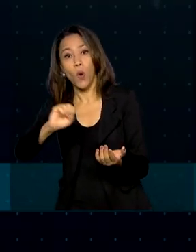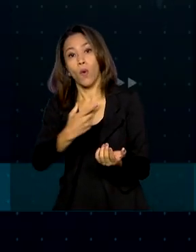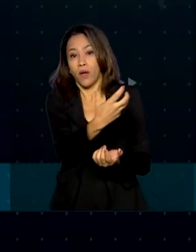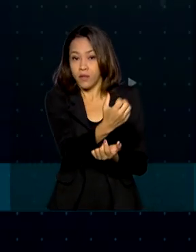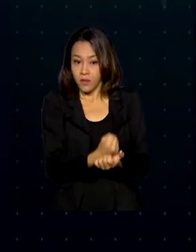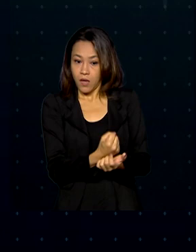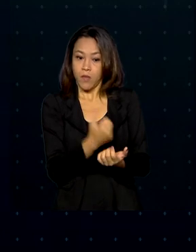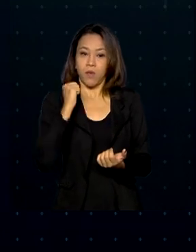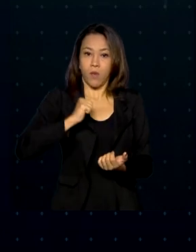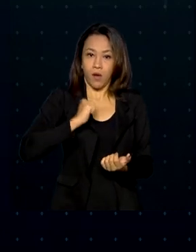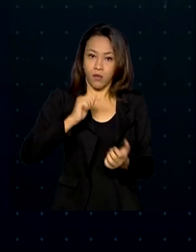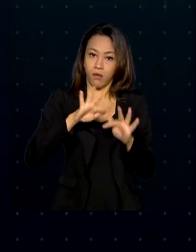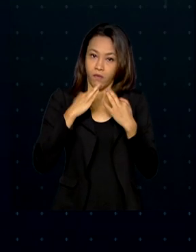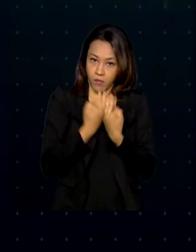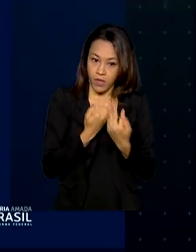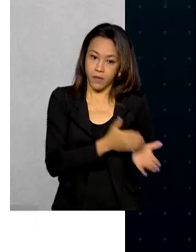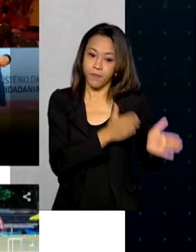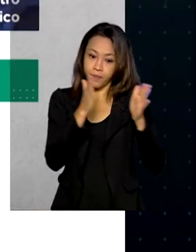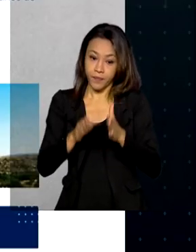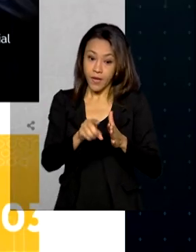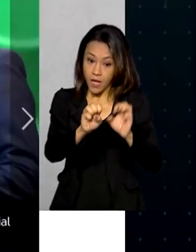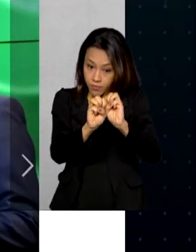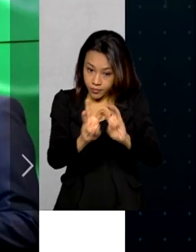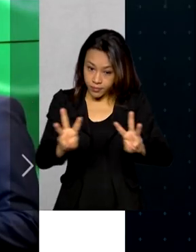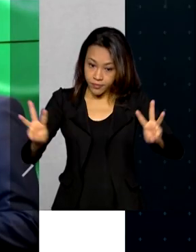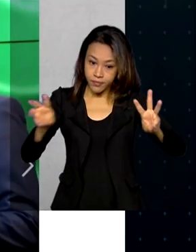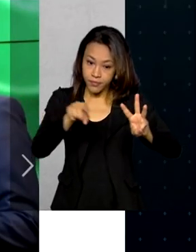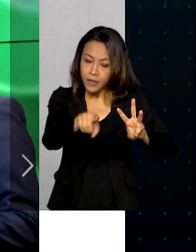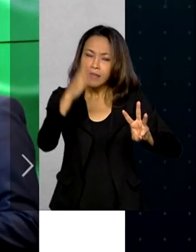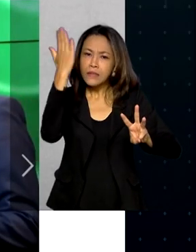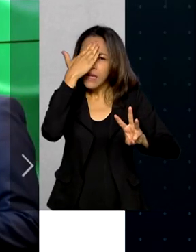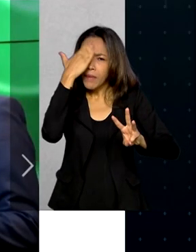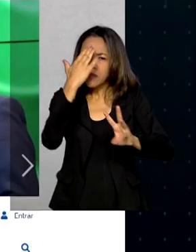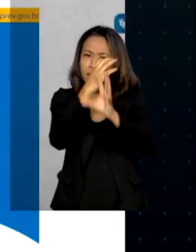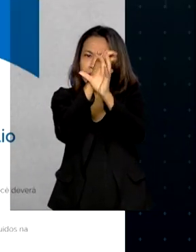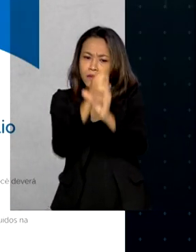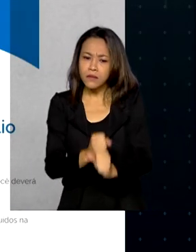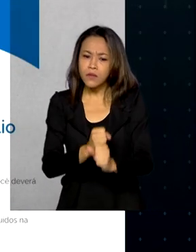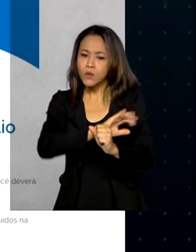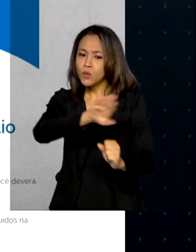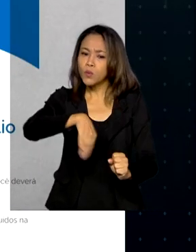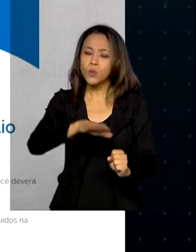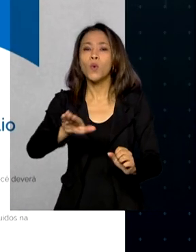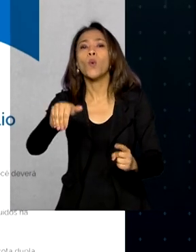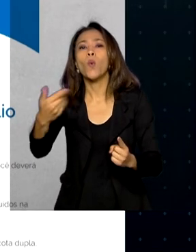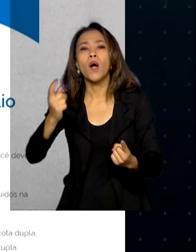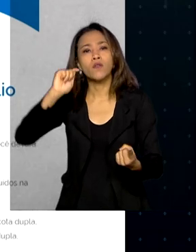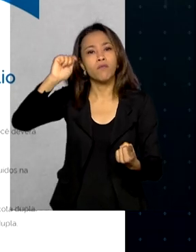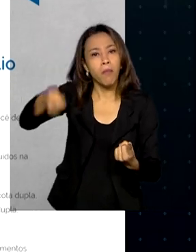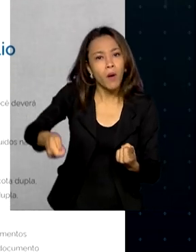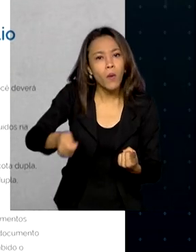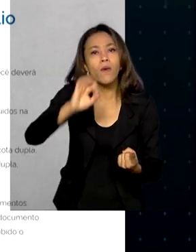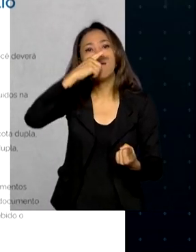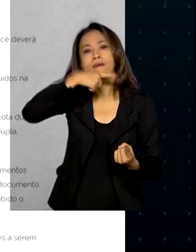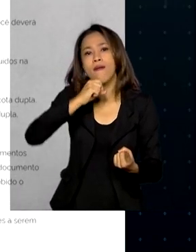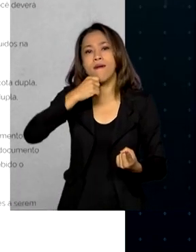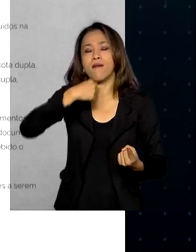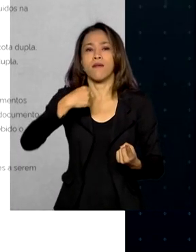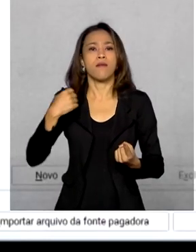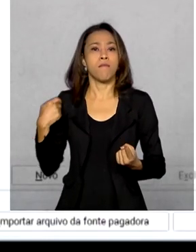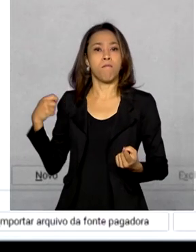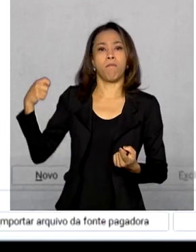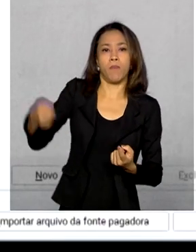No site do Ministério da Cidadania é possível verificar o valor total recebido, quando foi pago e quem foi a fonte